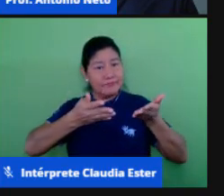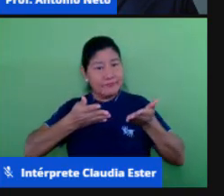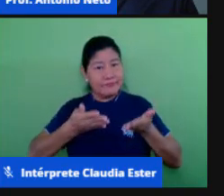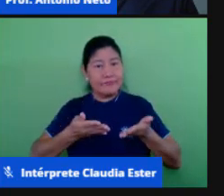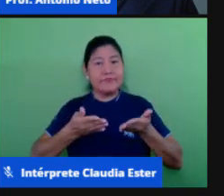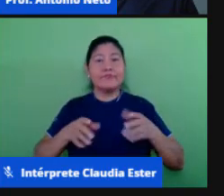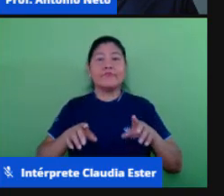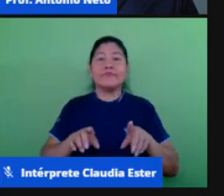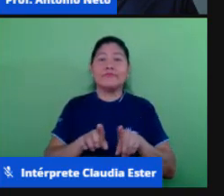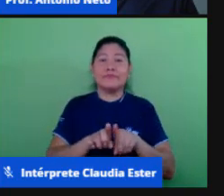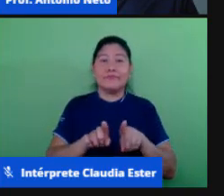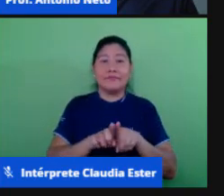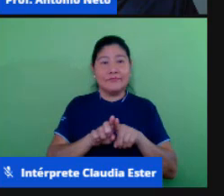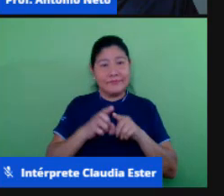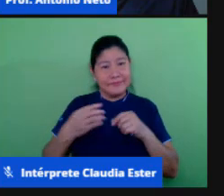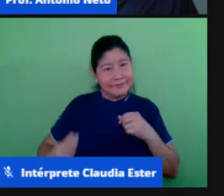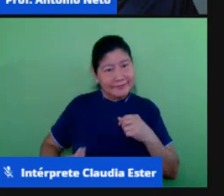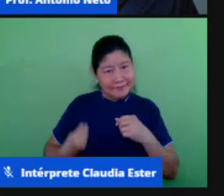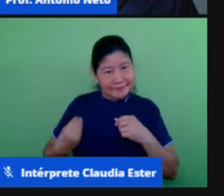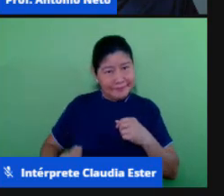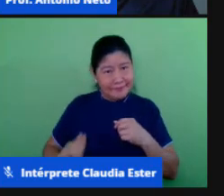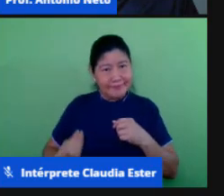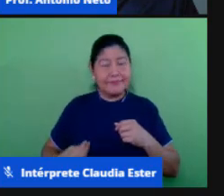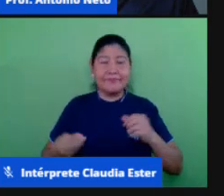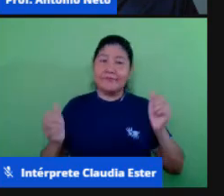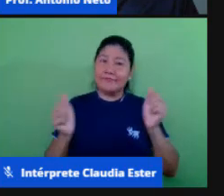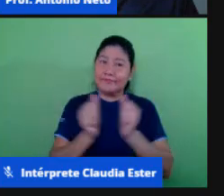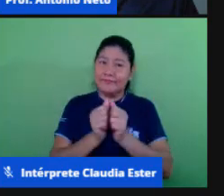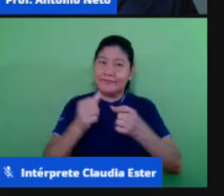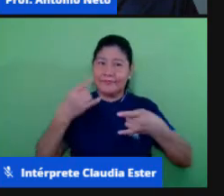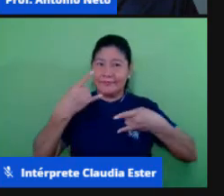participar aqui da nossa live,